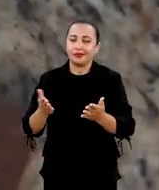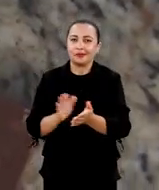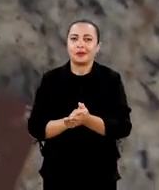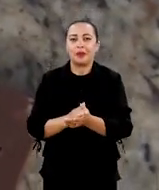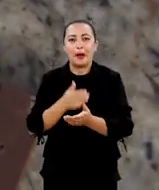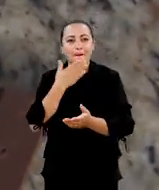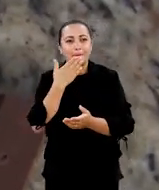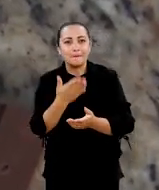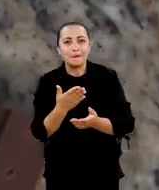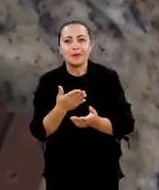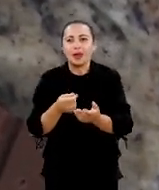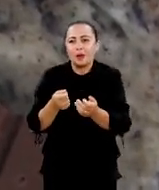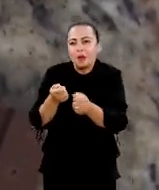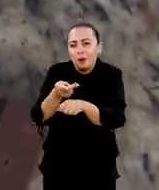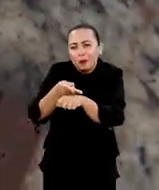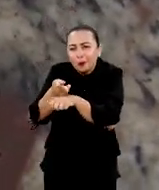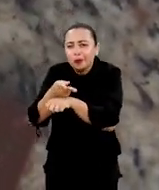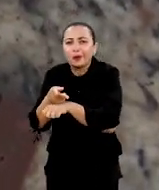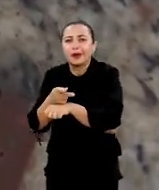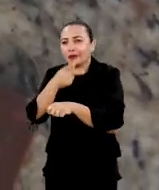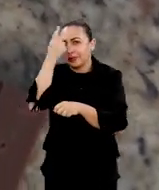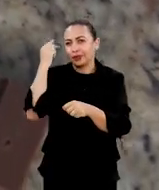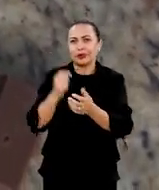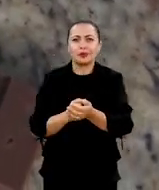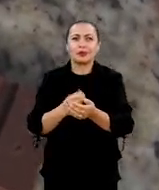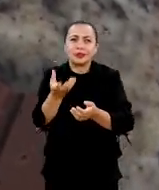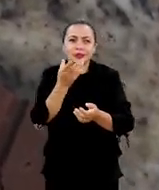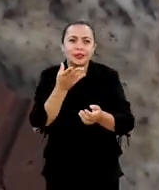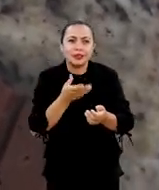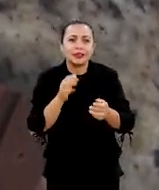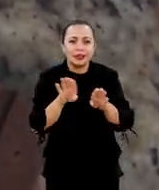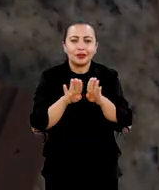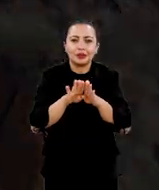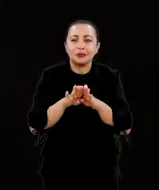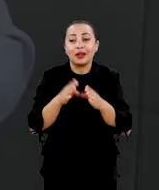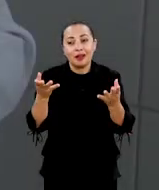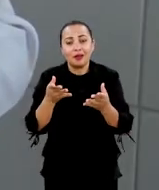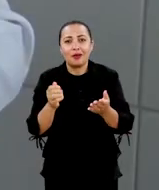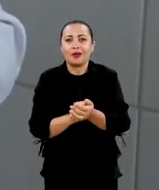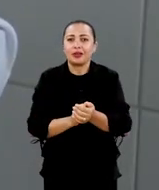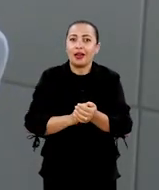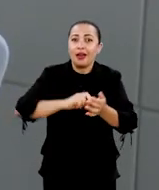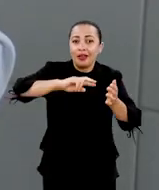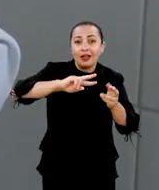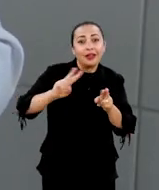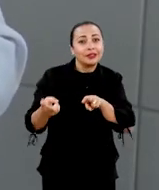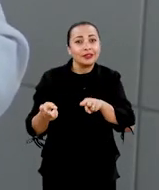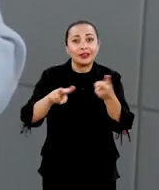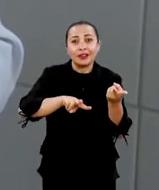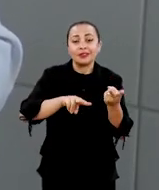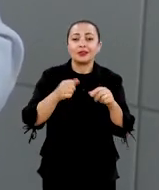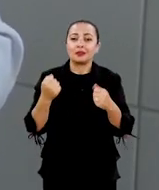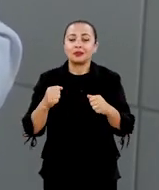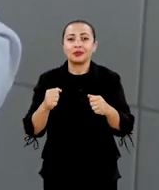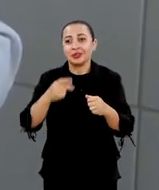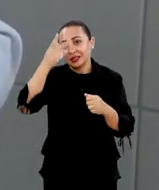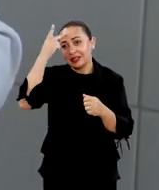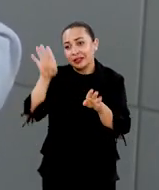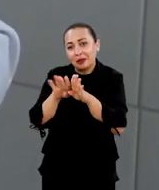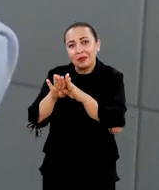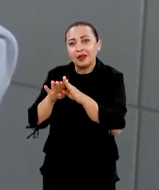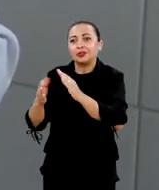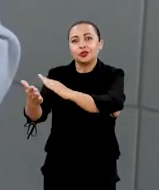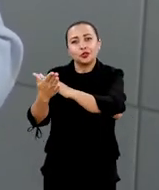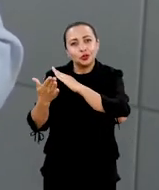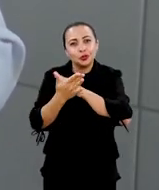o próximo passo, e por isso que eu fiz um apelo de buscar investidores, ou chocolateiros que queiram, a gente precisa agora é transferência. E para ter transferência,